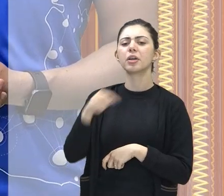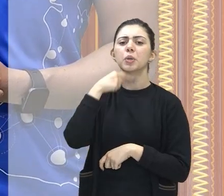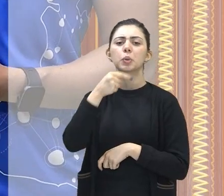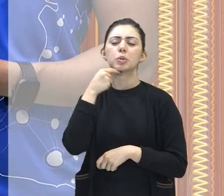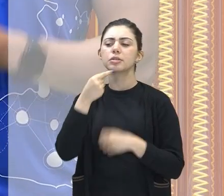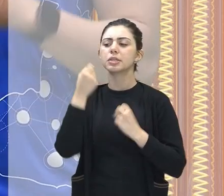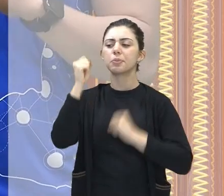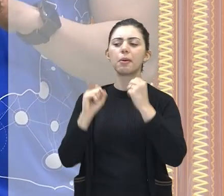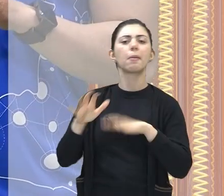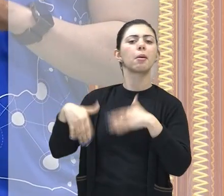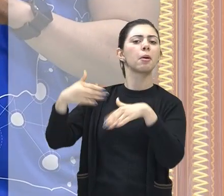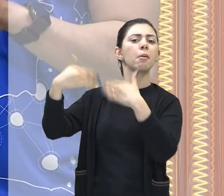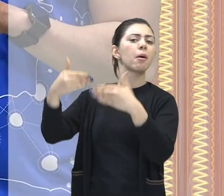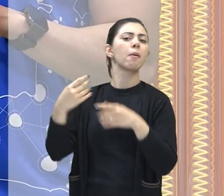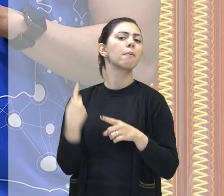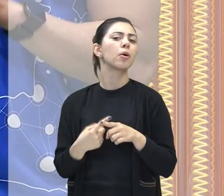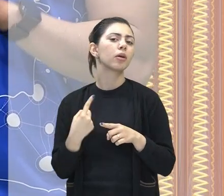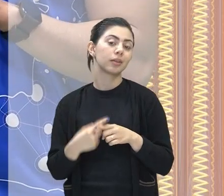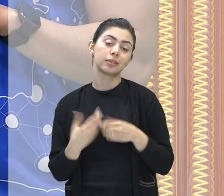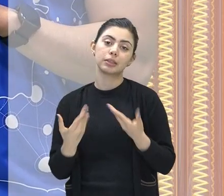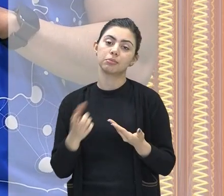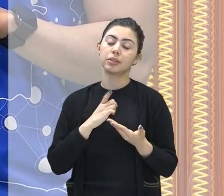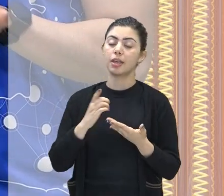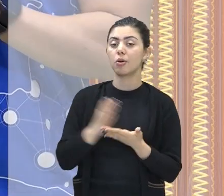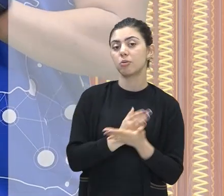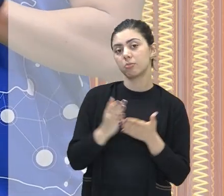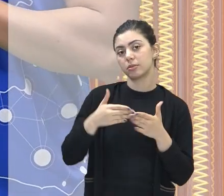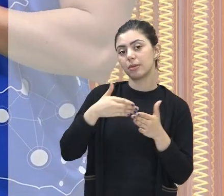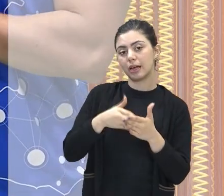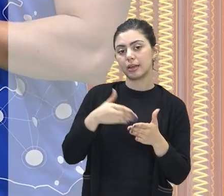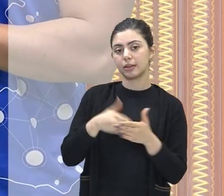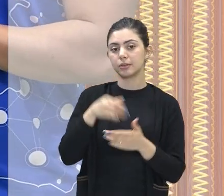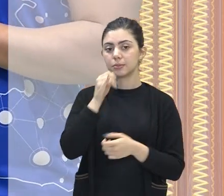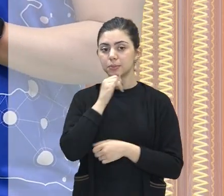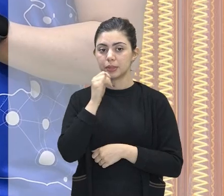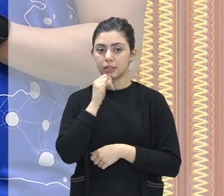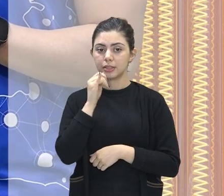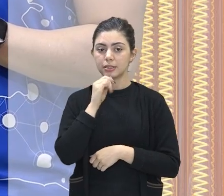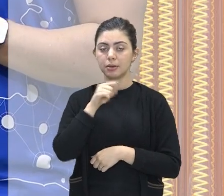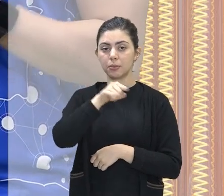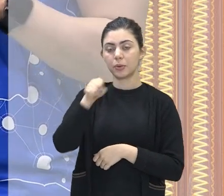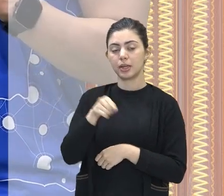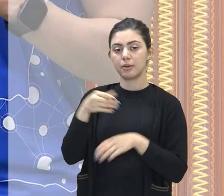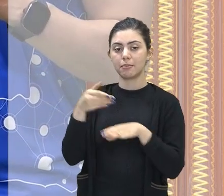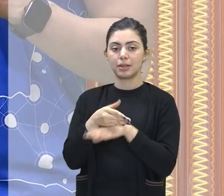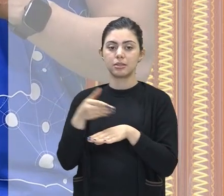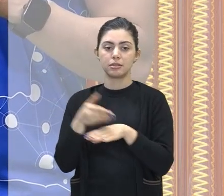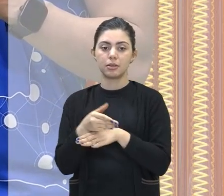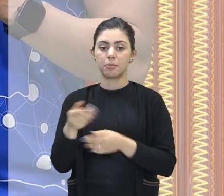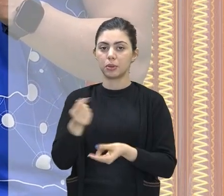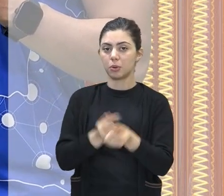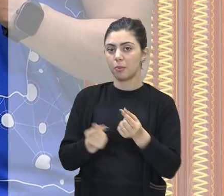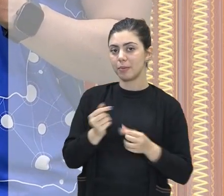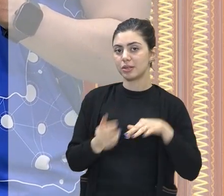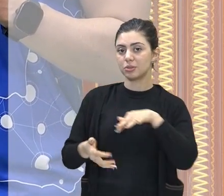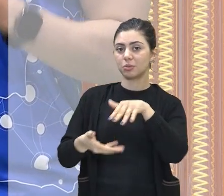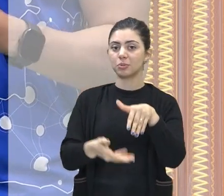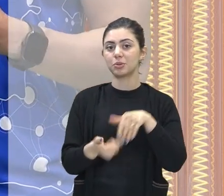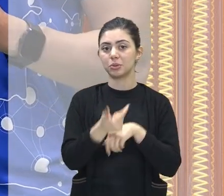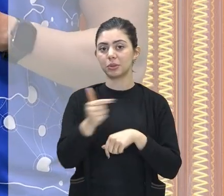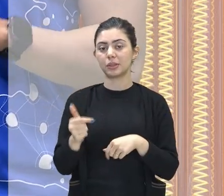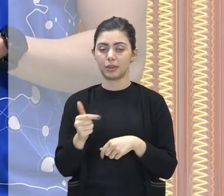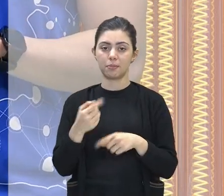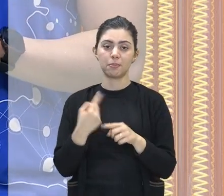industrialização? Porque existem alguns obstáculos, como, por exemplo, menor participação do comércio mundial, em decorrência, em especial, do poder